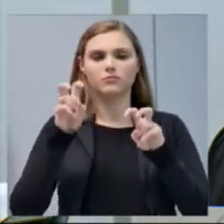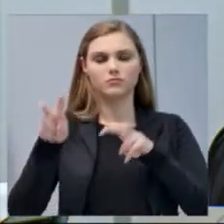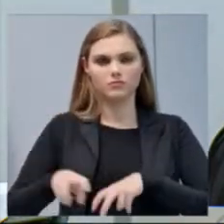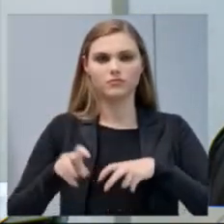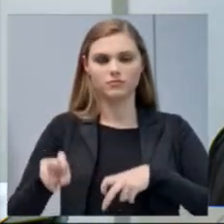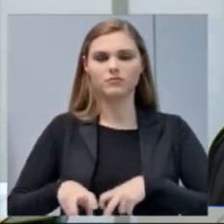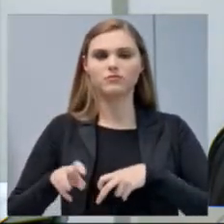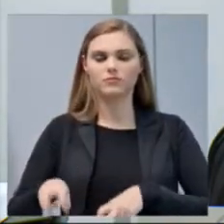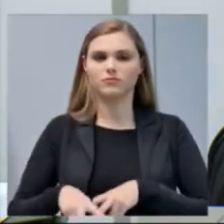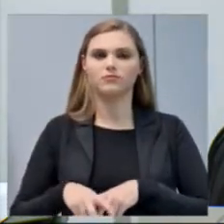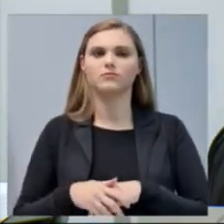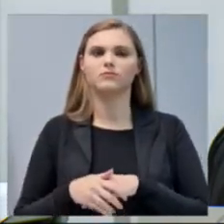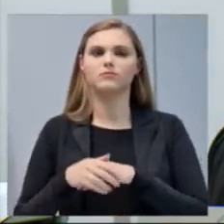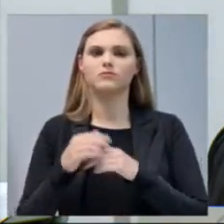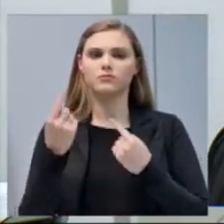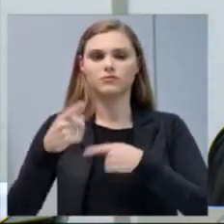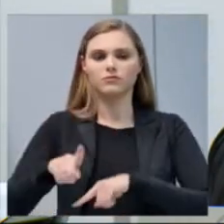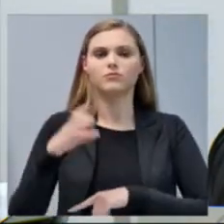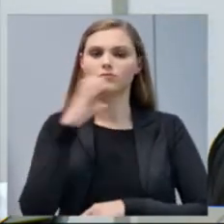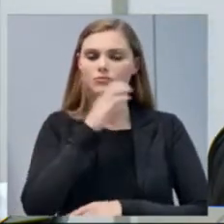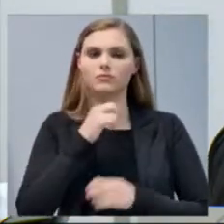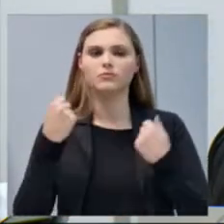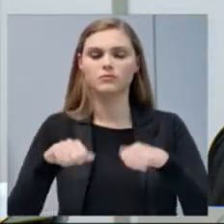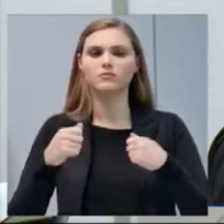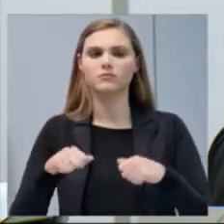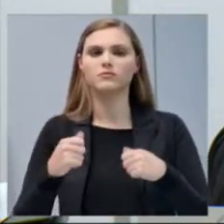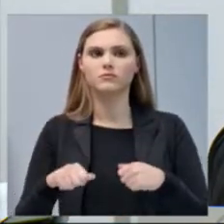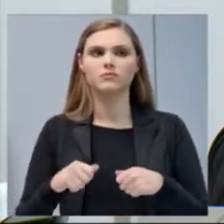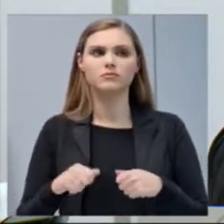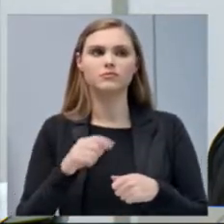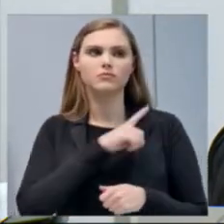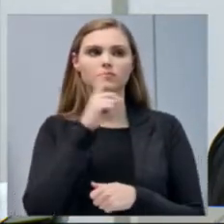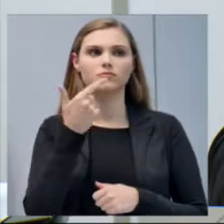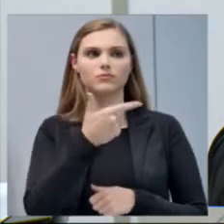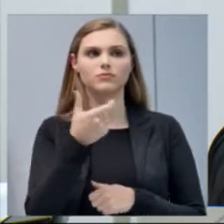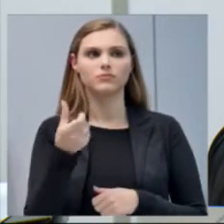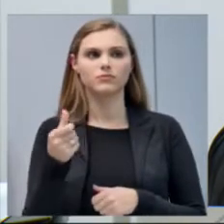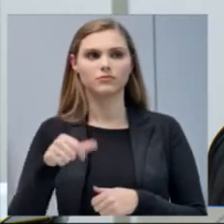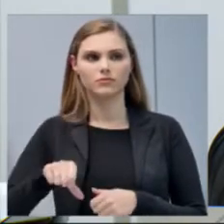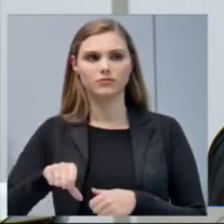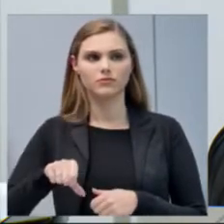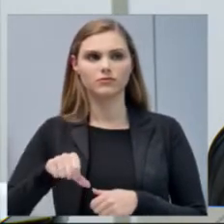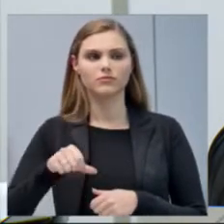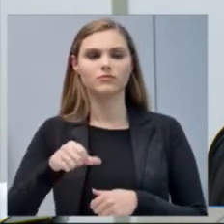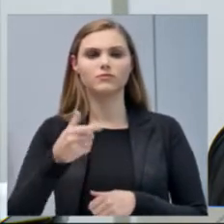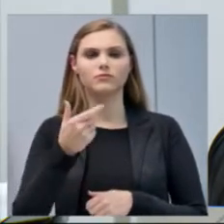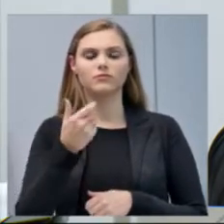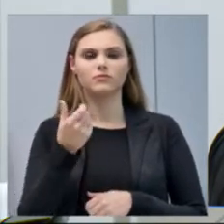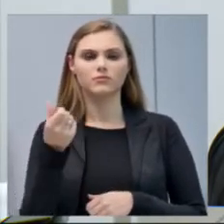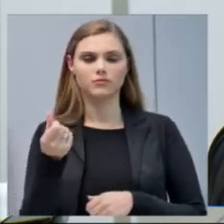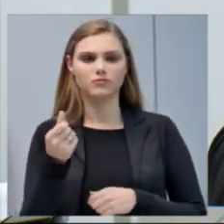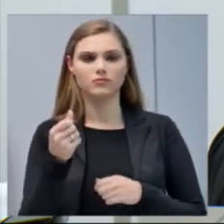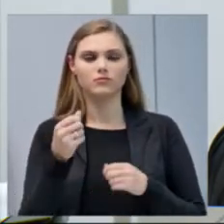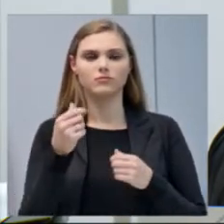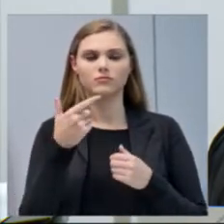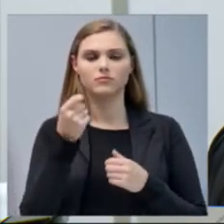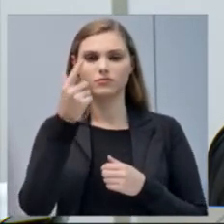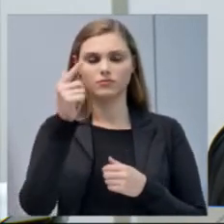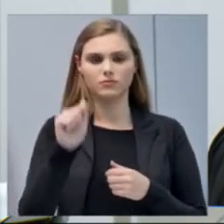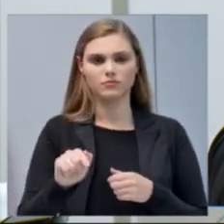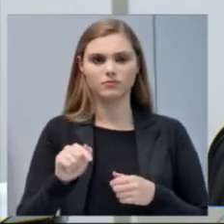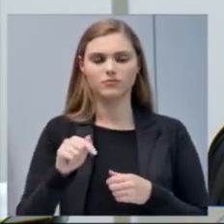desafios urgentes, que será realizado no dia 29 de 6 de 2017, às 9 horas, no